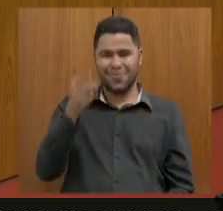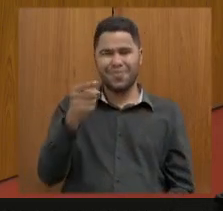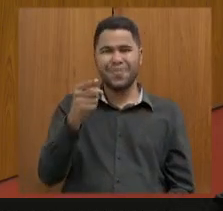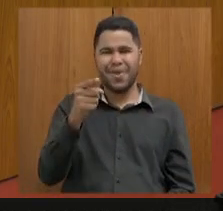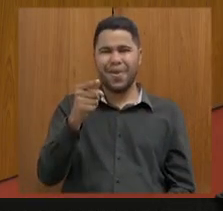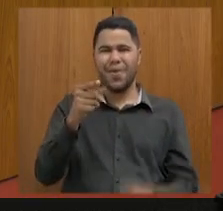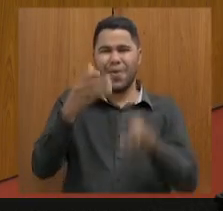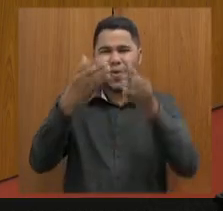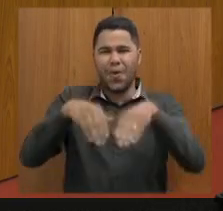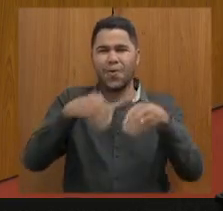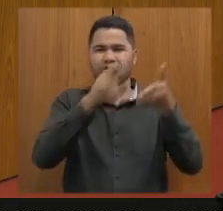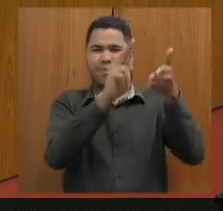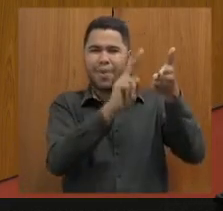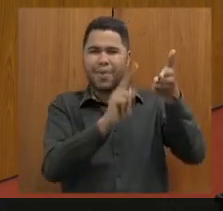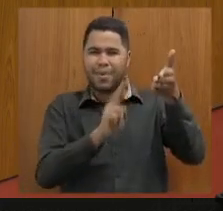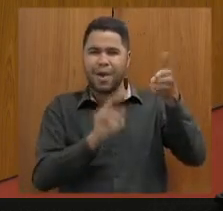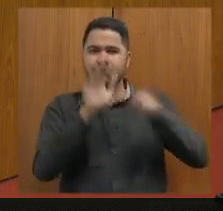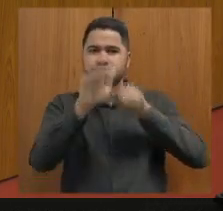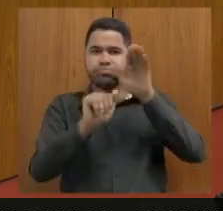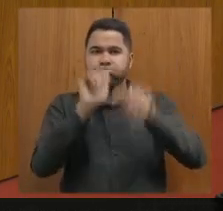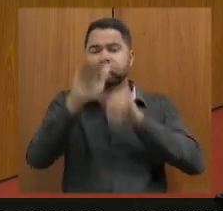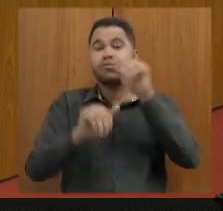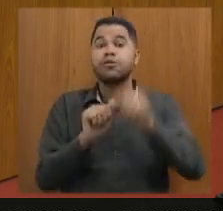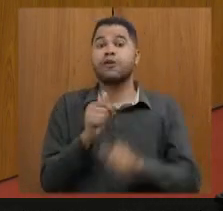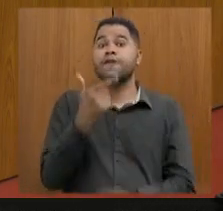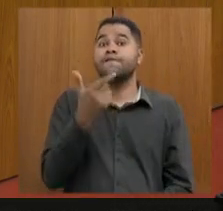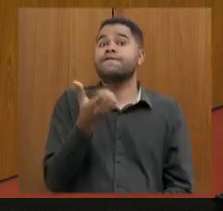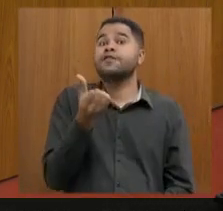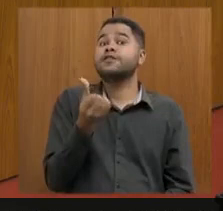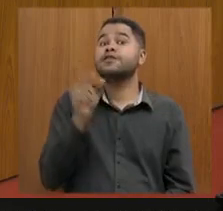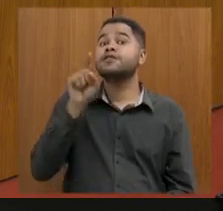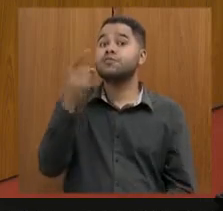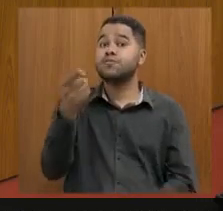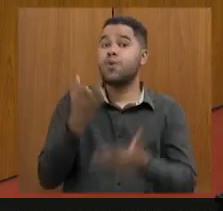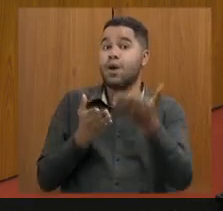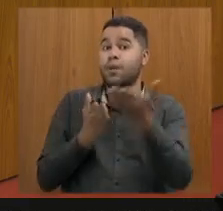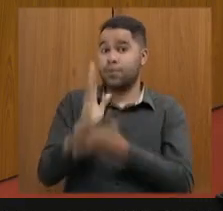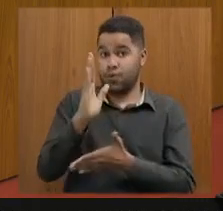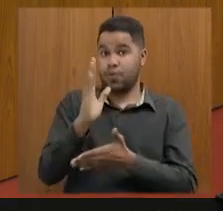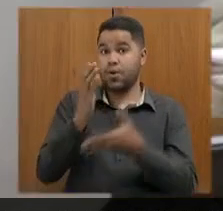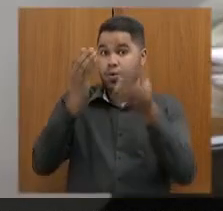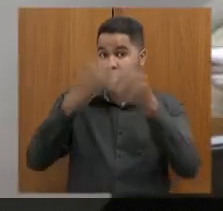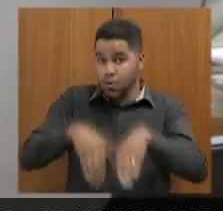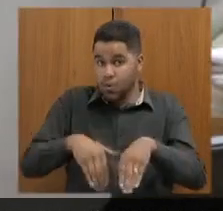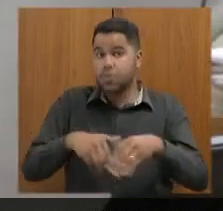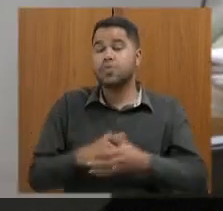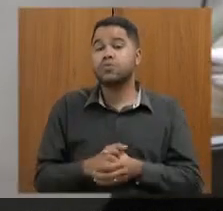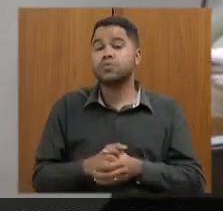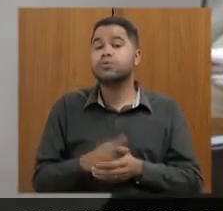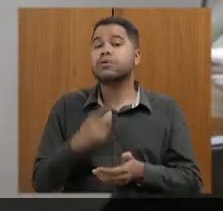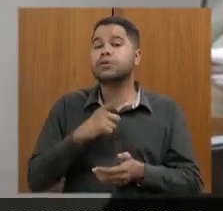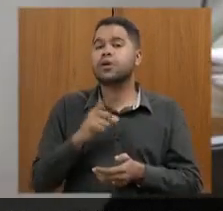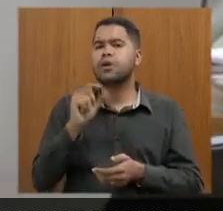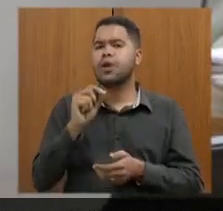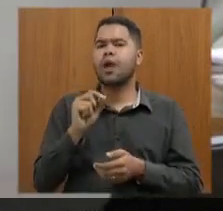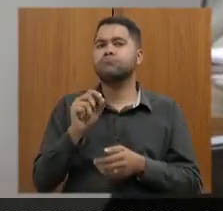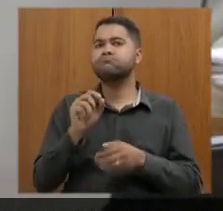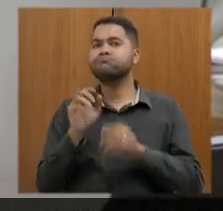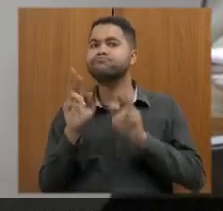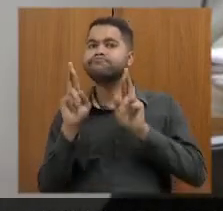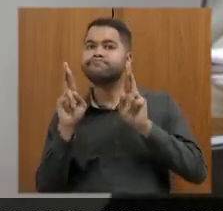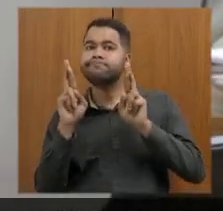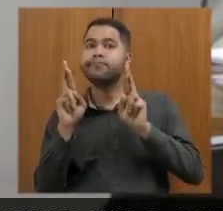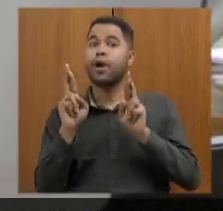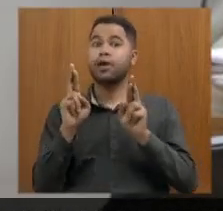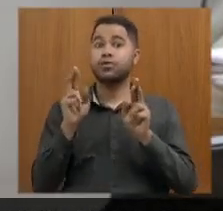concurso público. Tem 26 mil aprovados no concurso que têm expectativa de